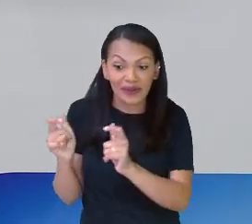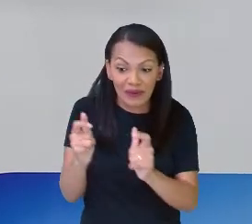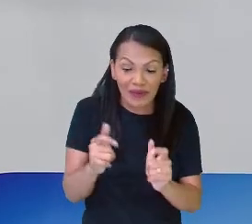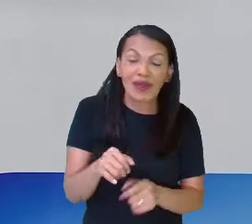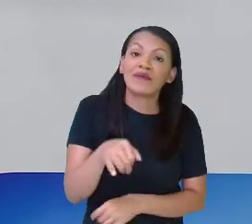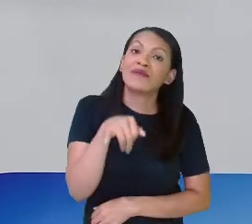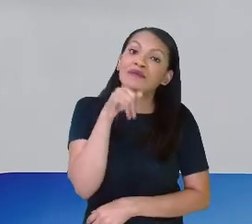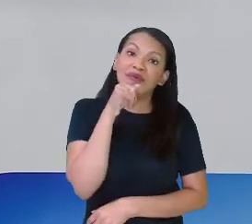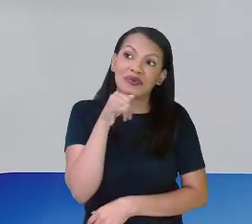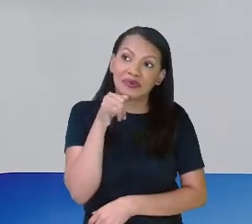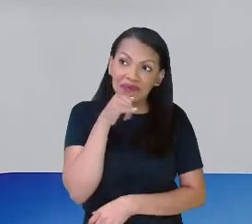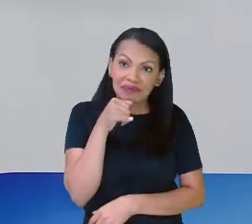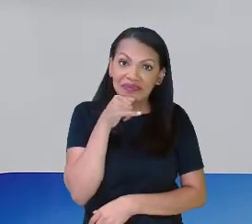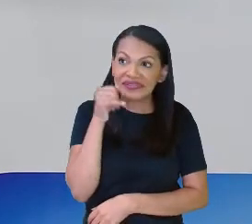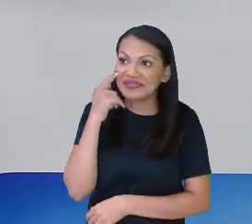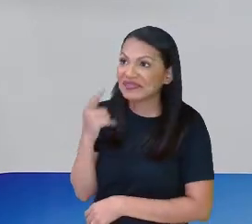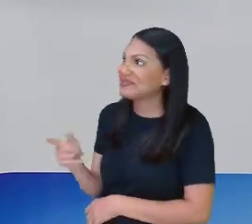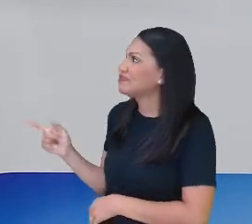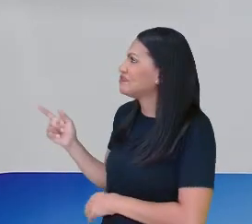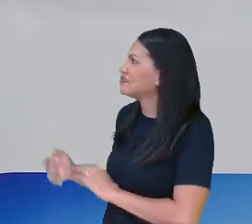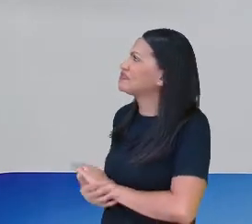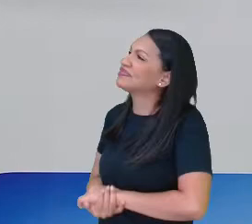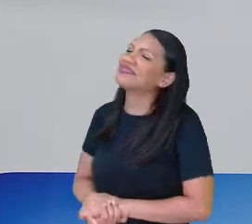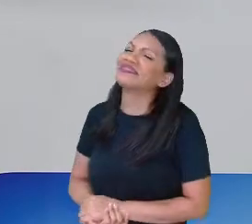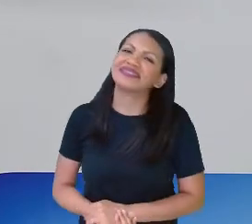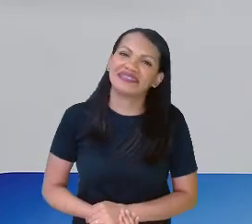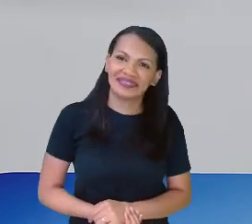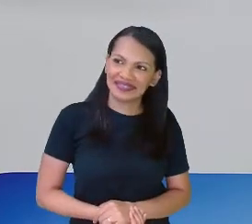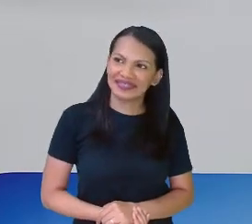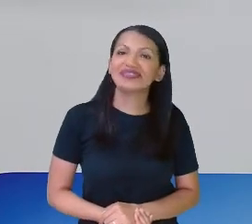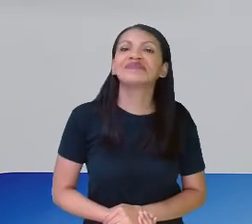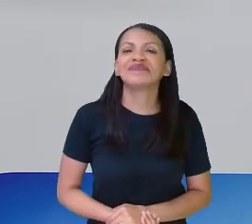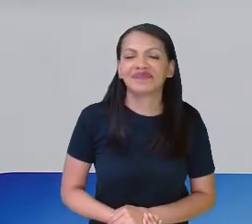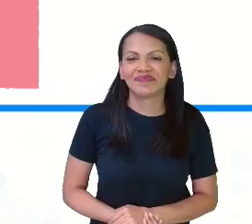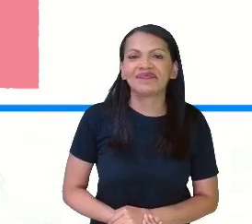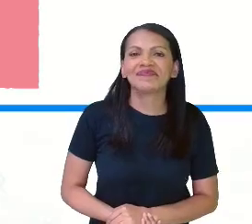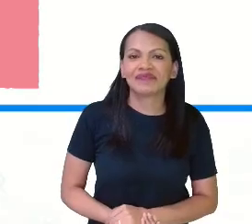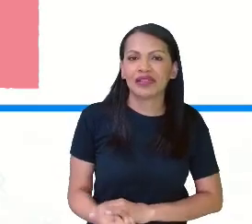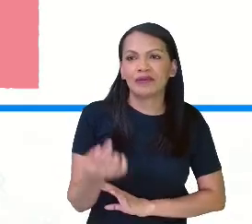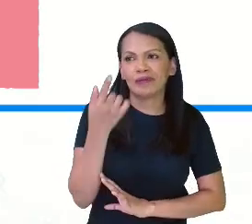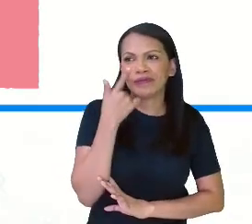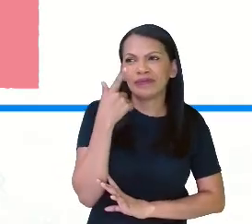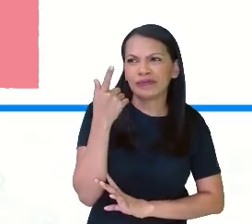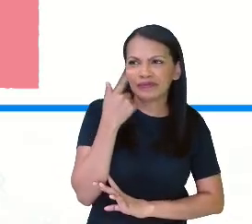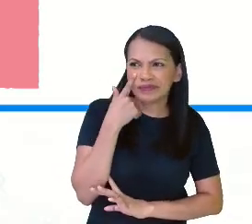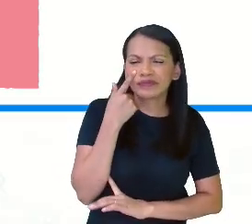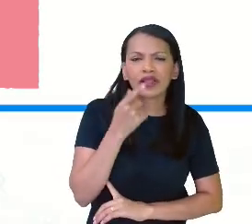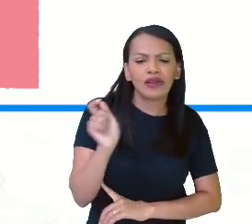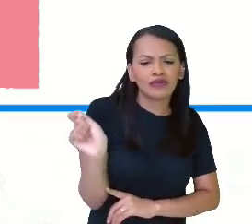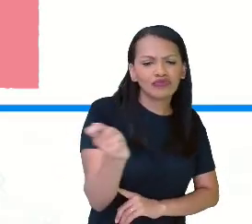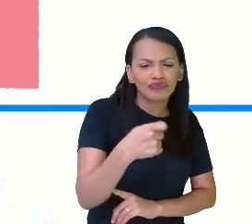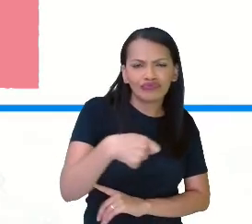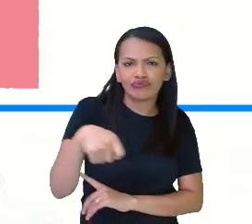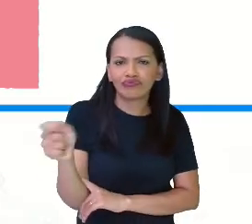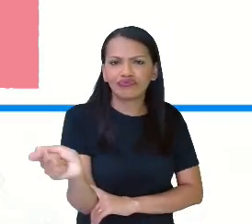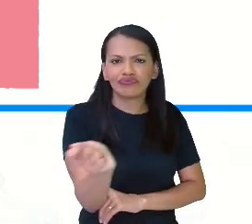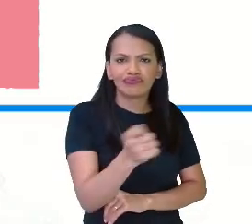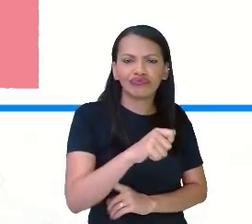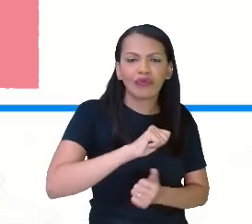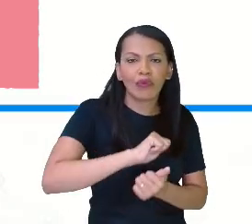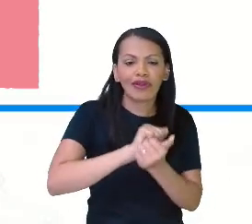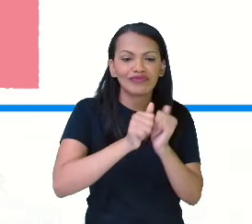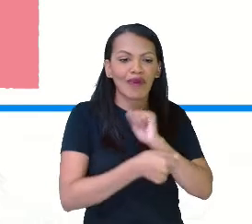por exemplo, aí a gente vê aí, trouxe aí os esportistas, né, estão aí, ó, na esgrima, então é um